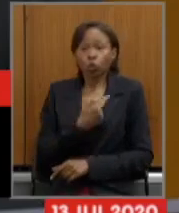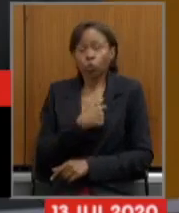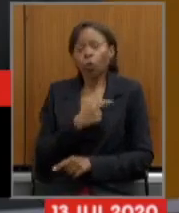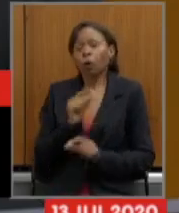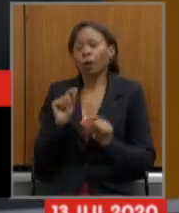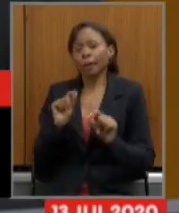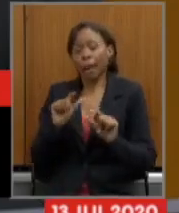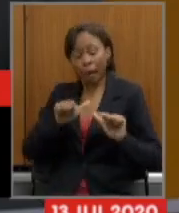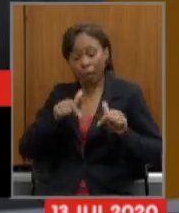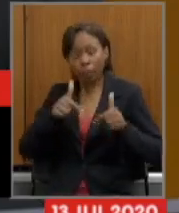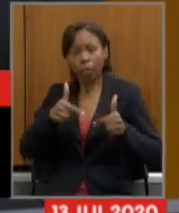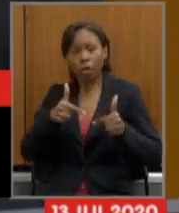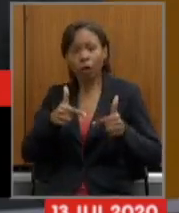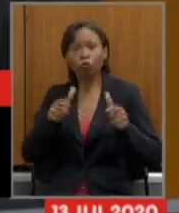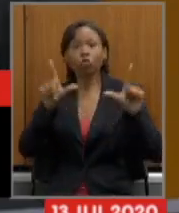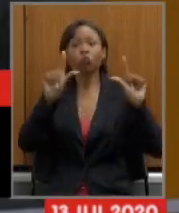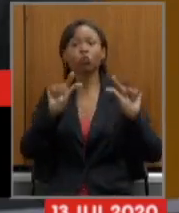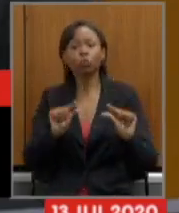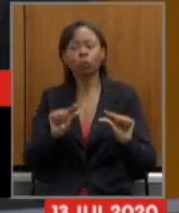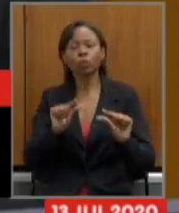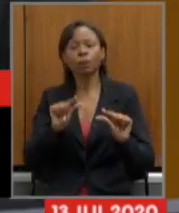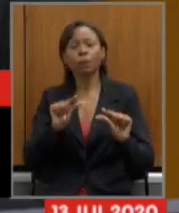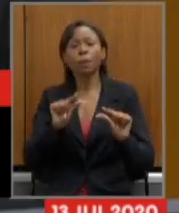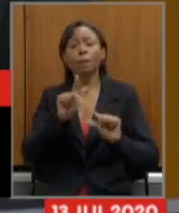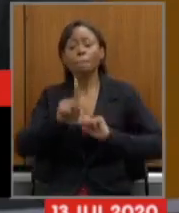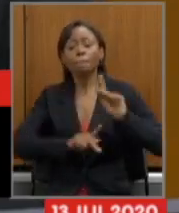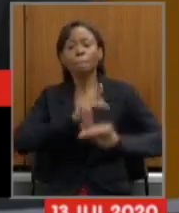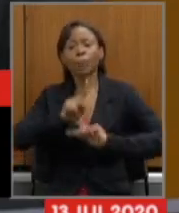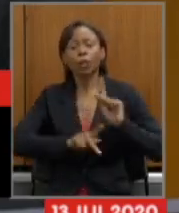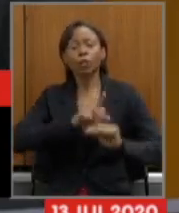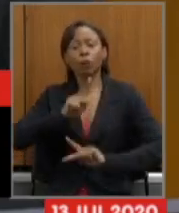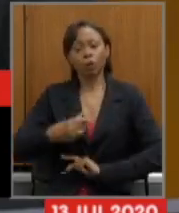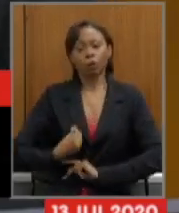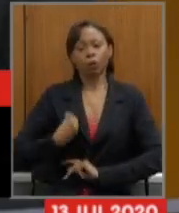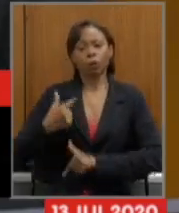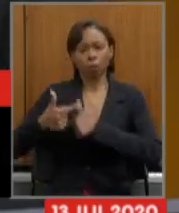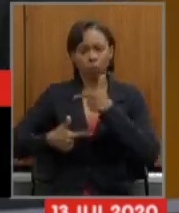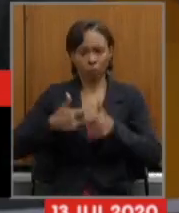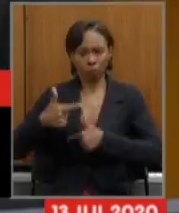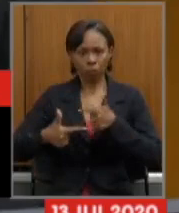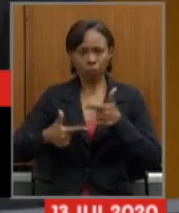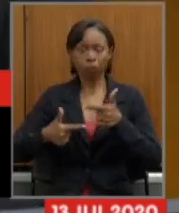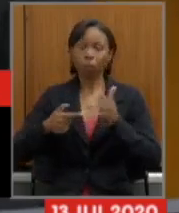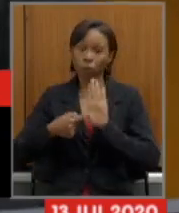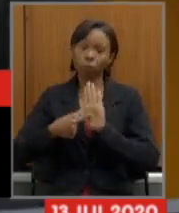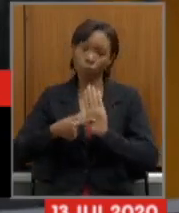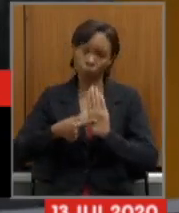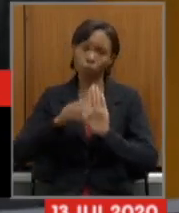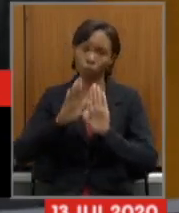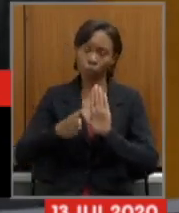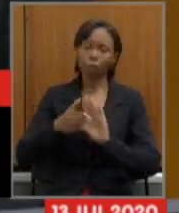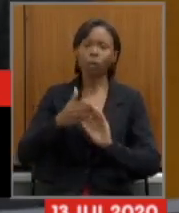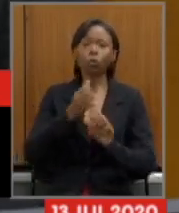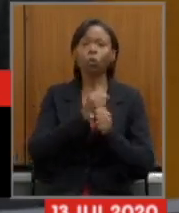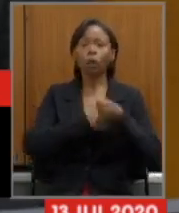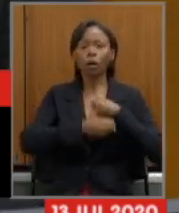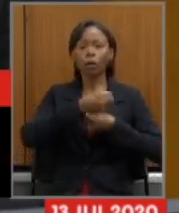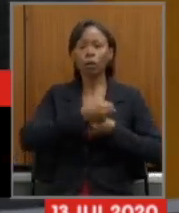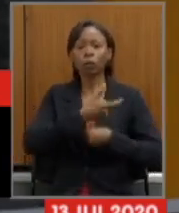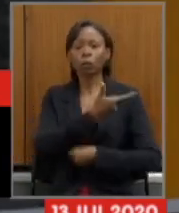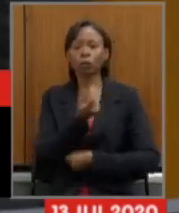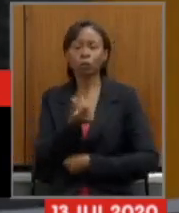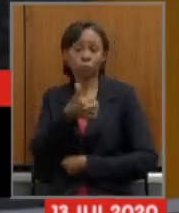redução de gasto de pessoal ativo. Como já mostrei, de 2000, no ano de 2019,